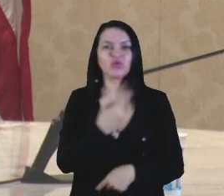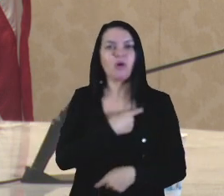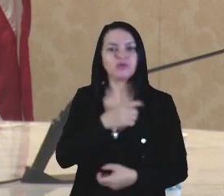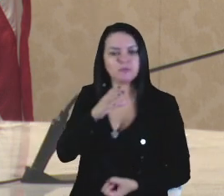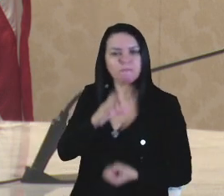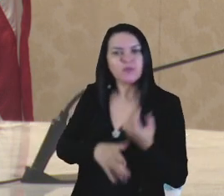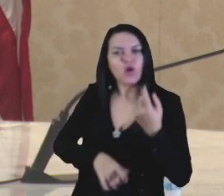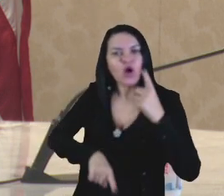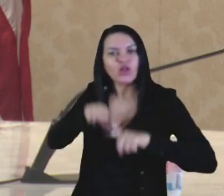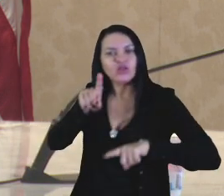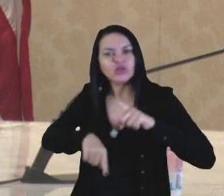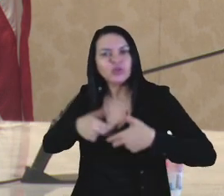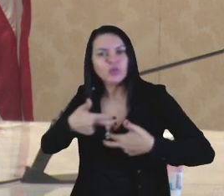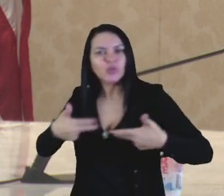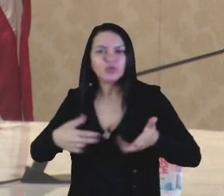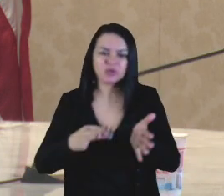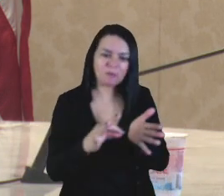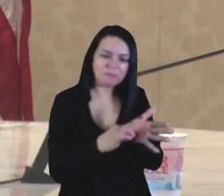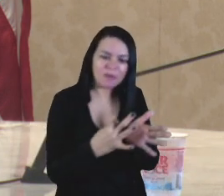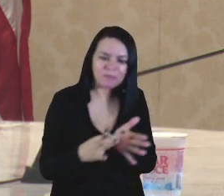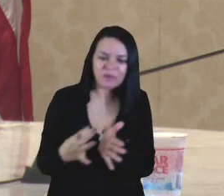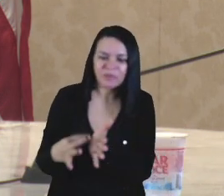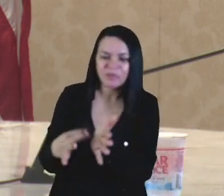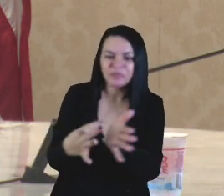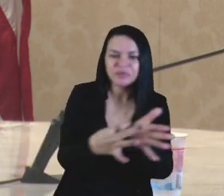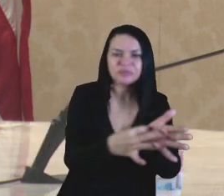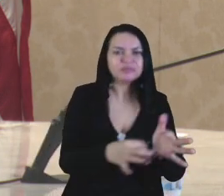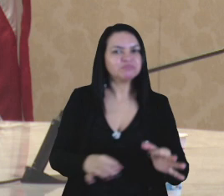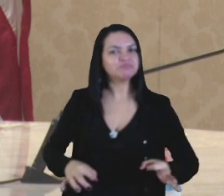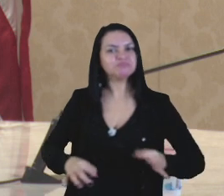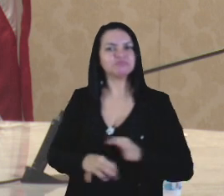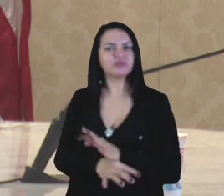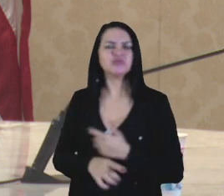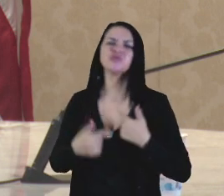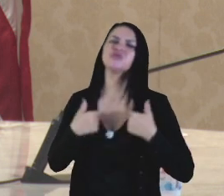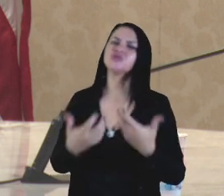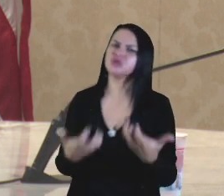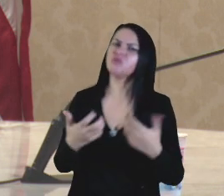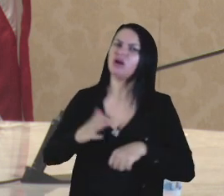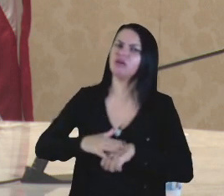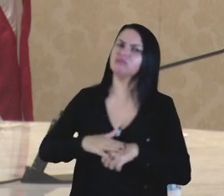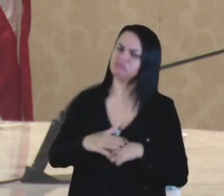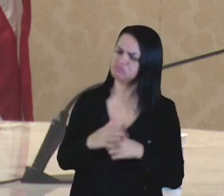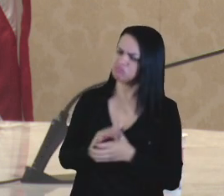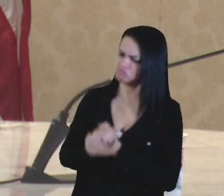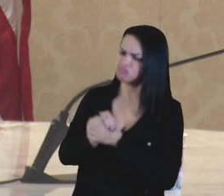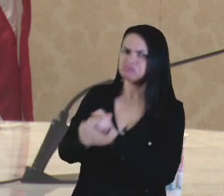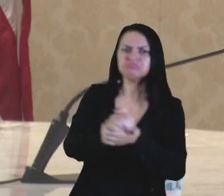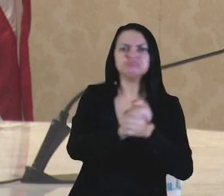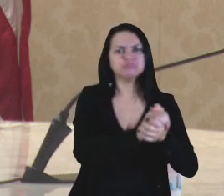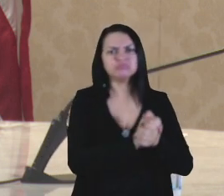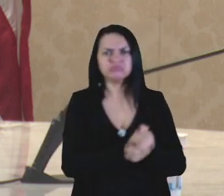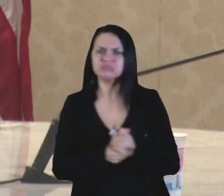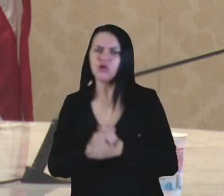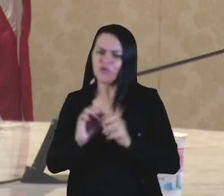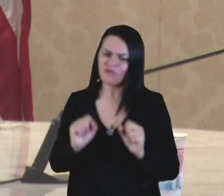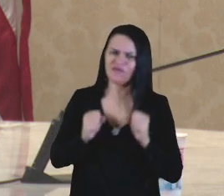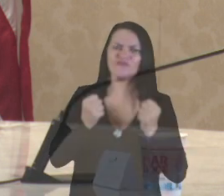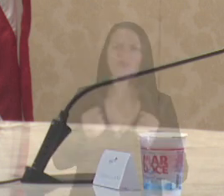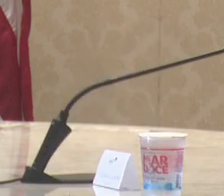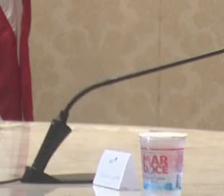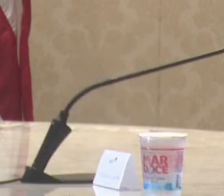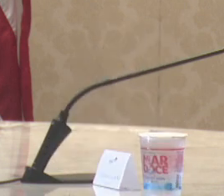produtos concretos e quero enaltecer o esforço coletivo que tornou possível a